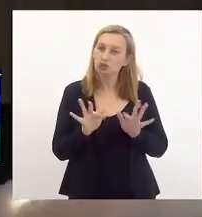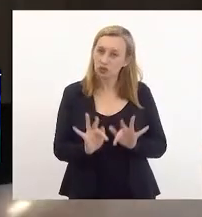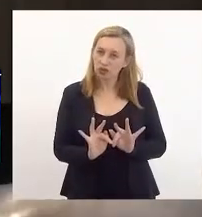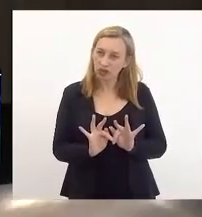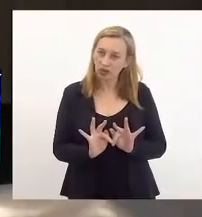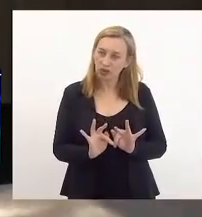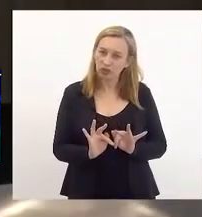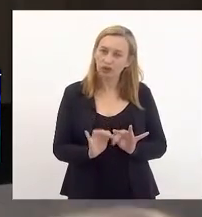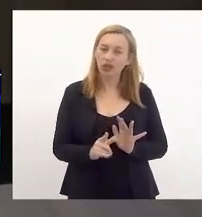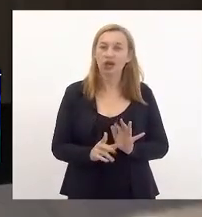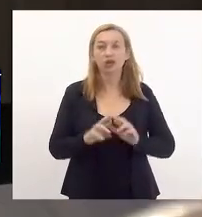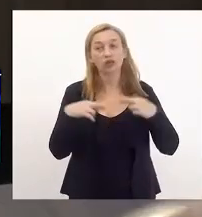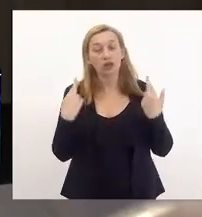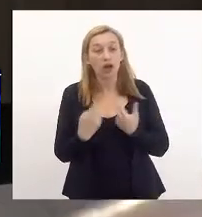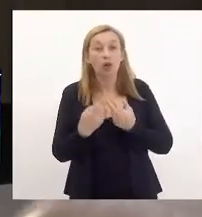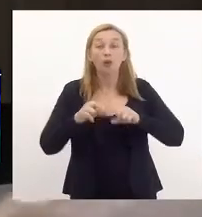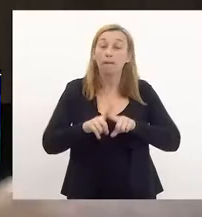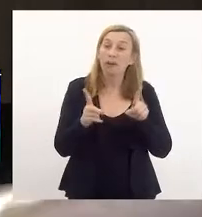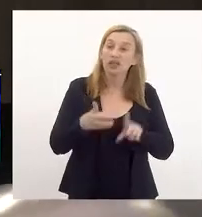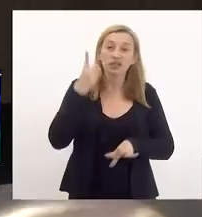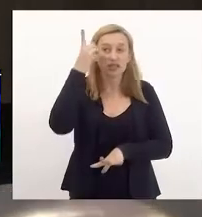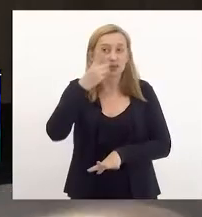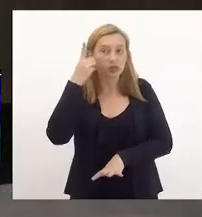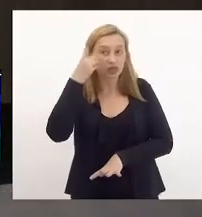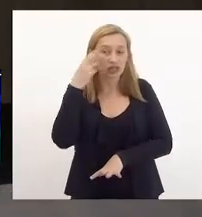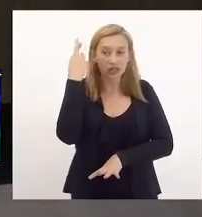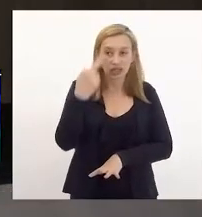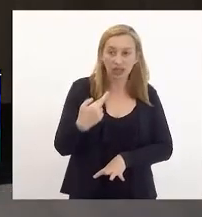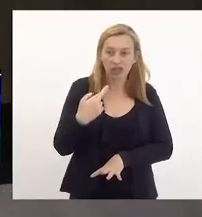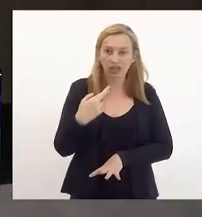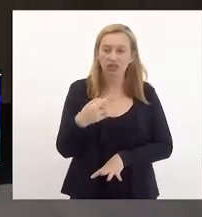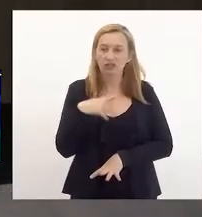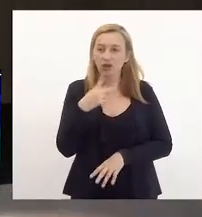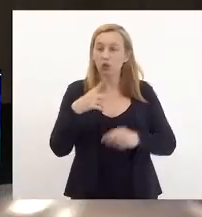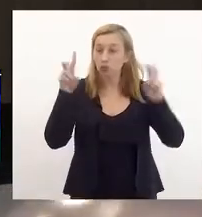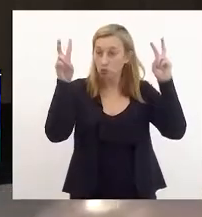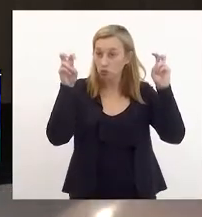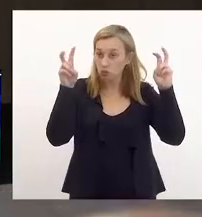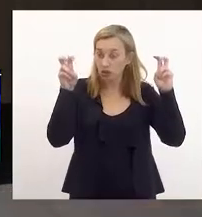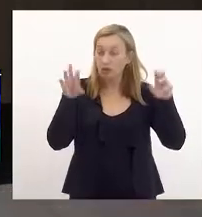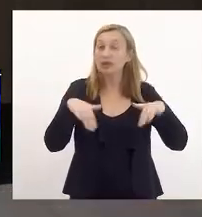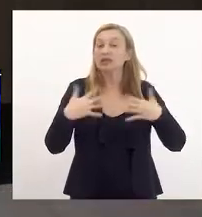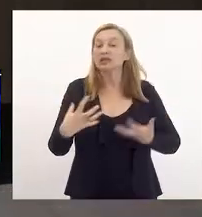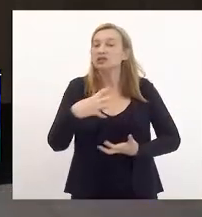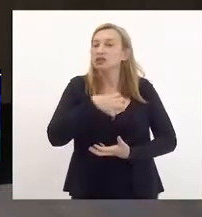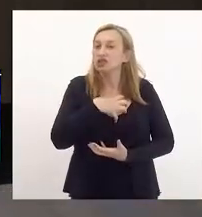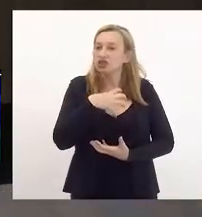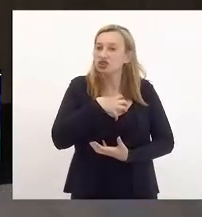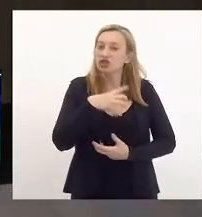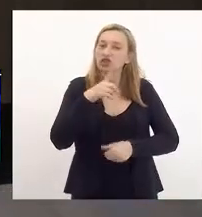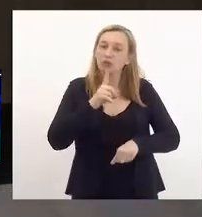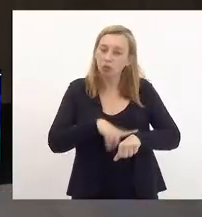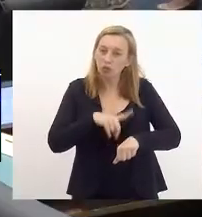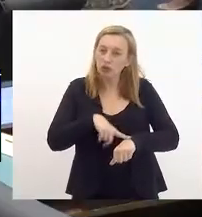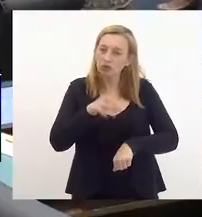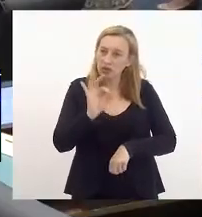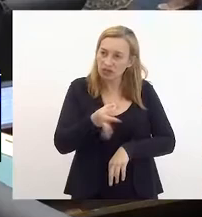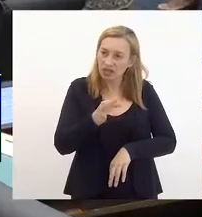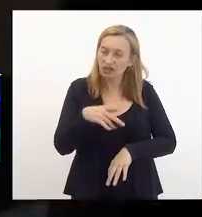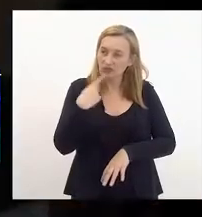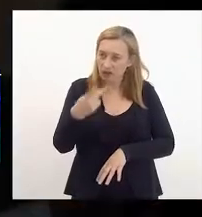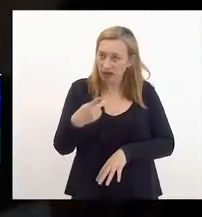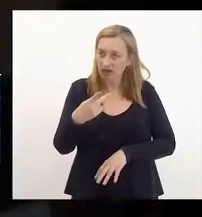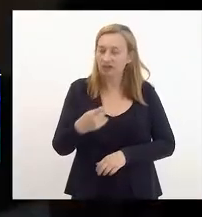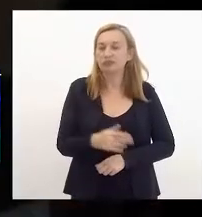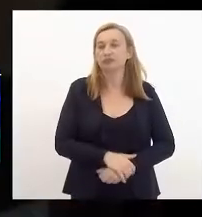dessa sessão, mas a deputada Renata Souza trouxe o tema. Então, me senti que era pertinente fazer a